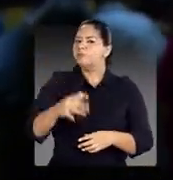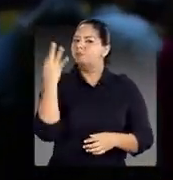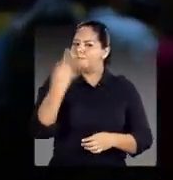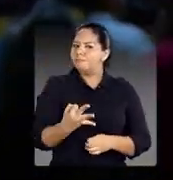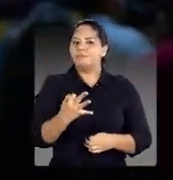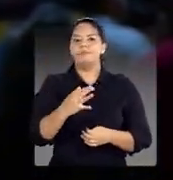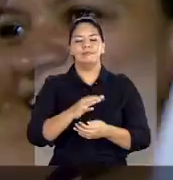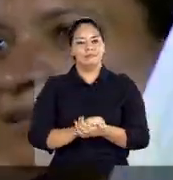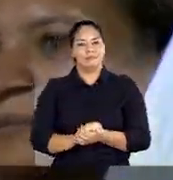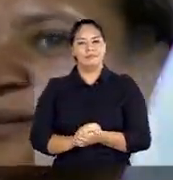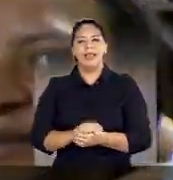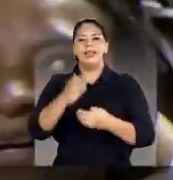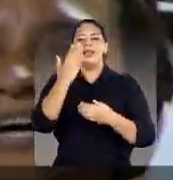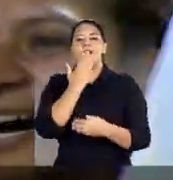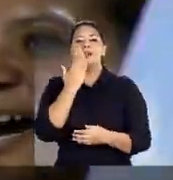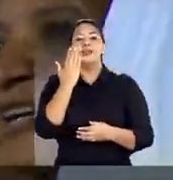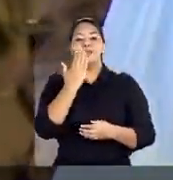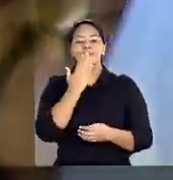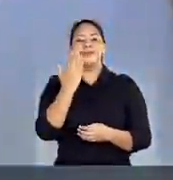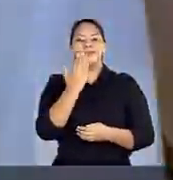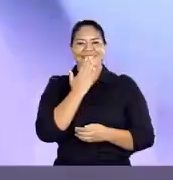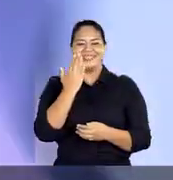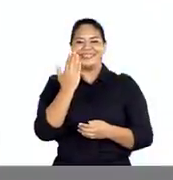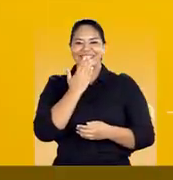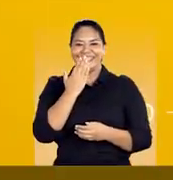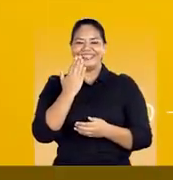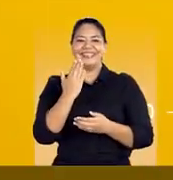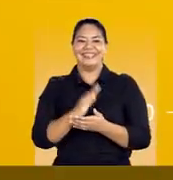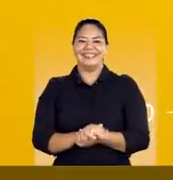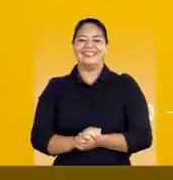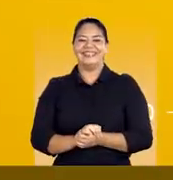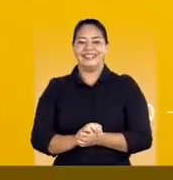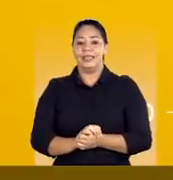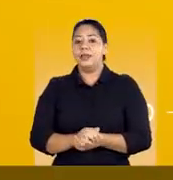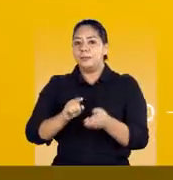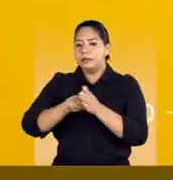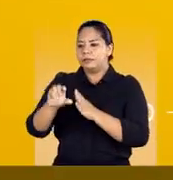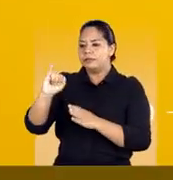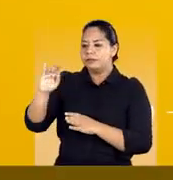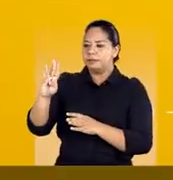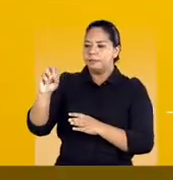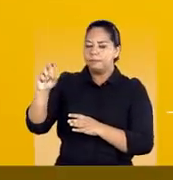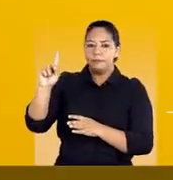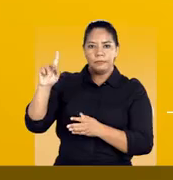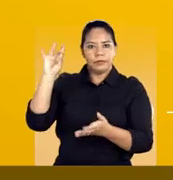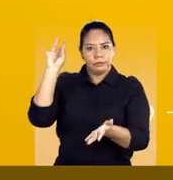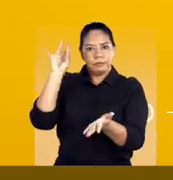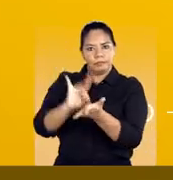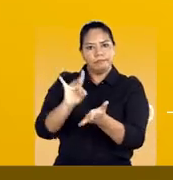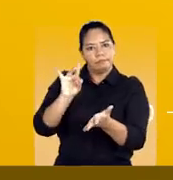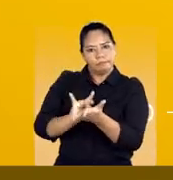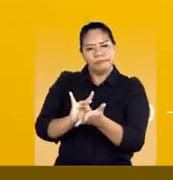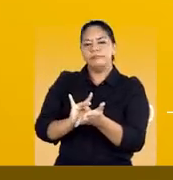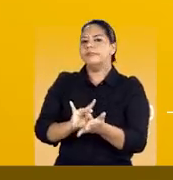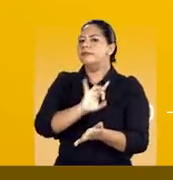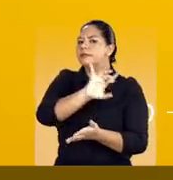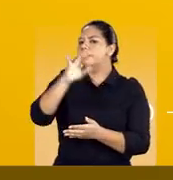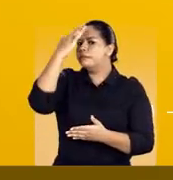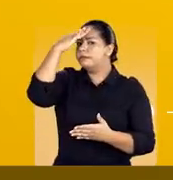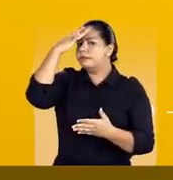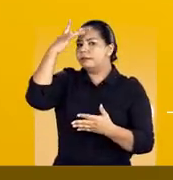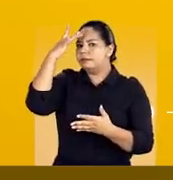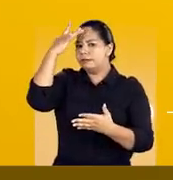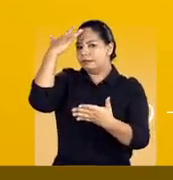Pode ter uma certeza disso Arthur, Arthur A pesquisa Ibope confirma Cada vez mais gente